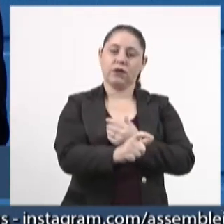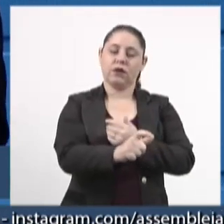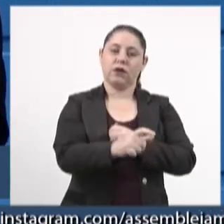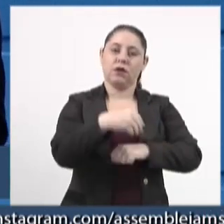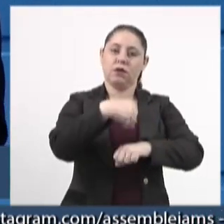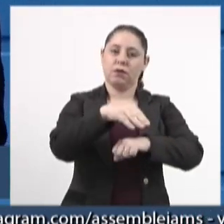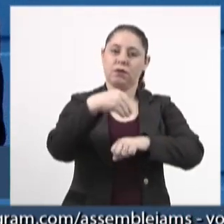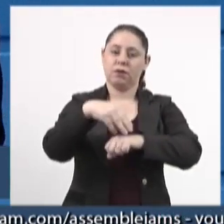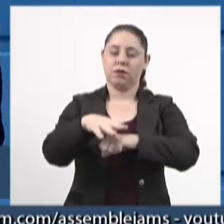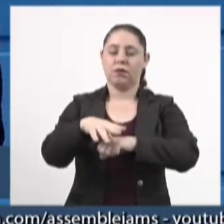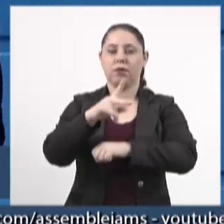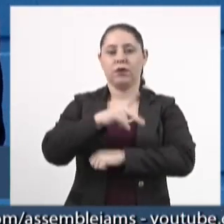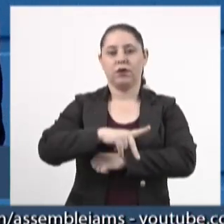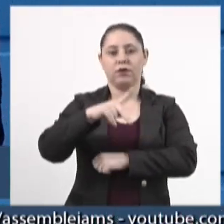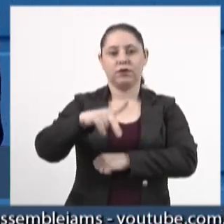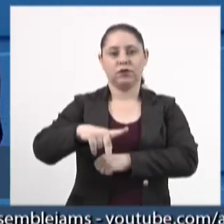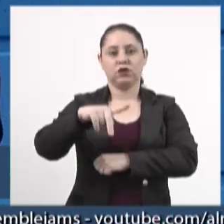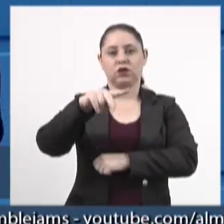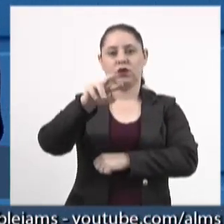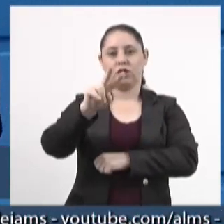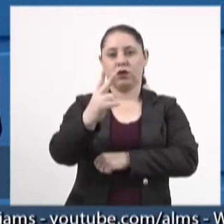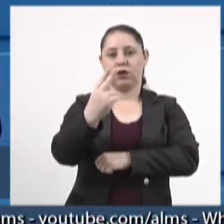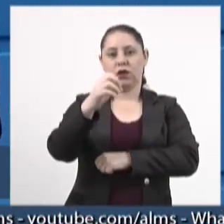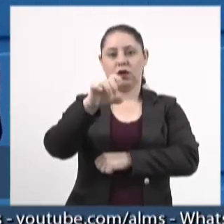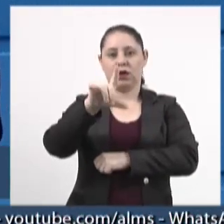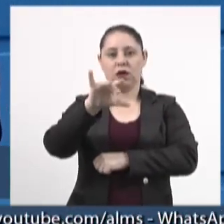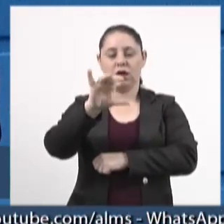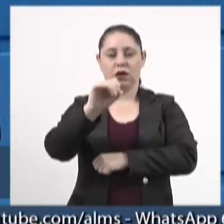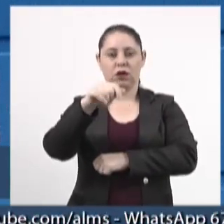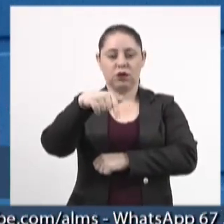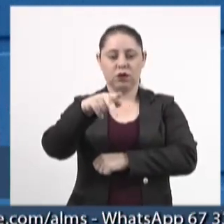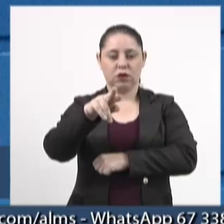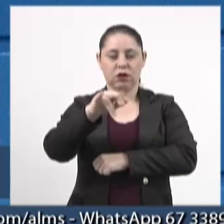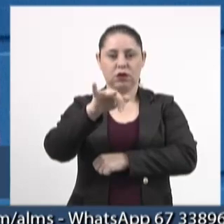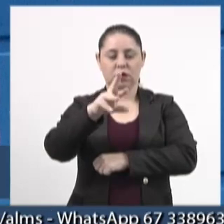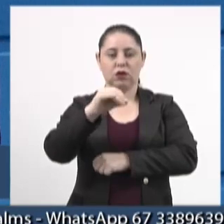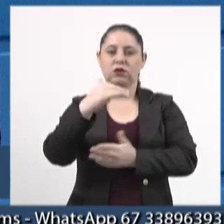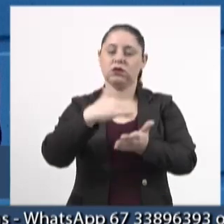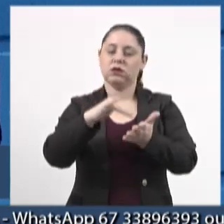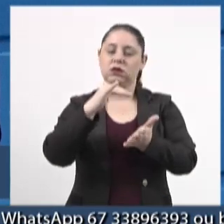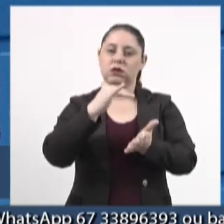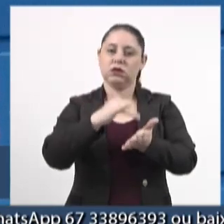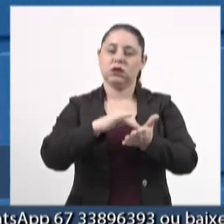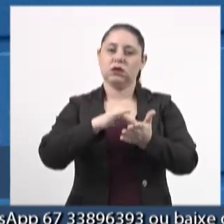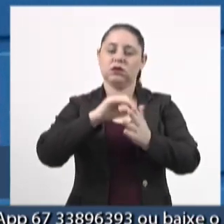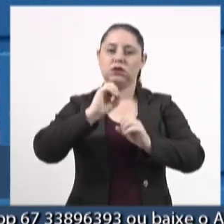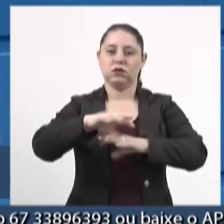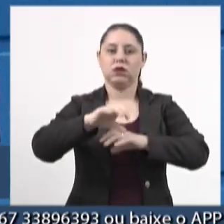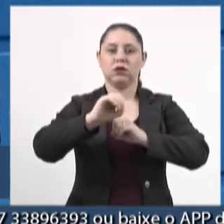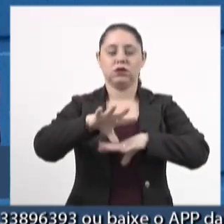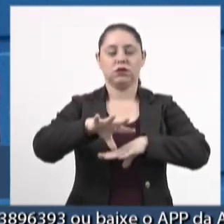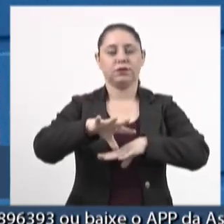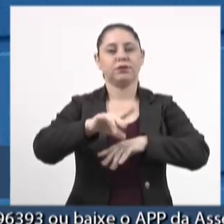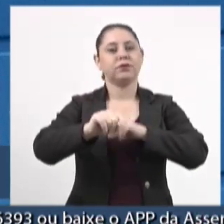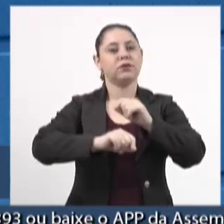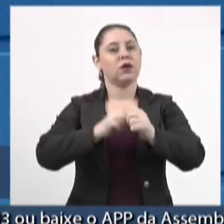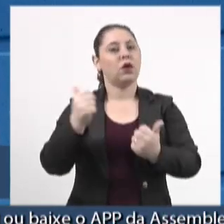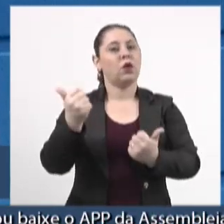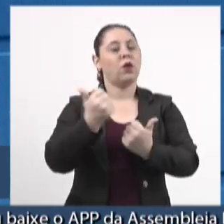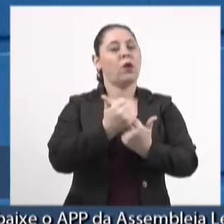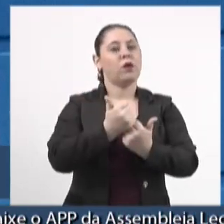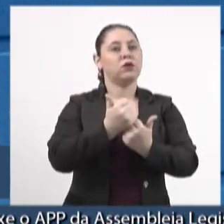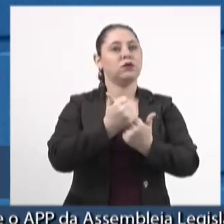professor Hélio Queiroz D'Arier, secretário de Estado de Educação, solicitando a substituição dos